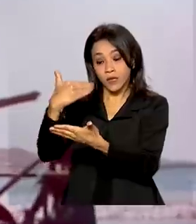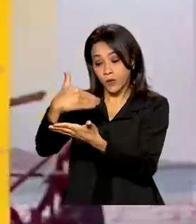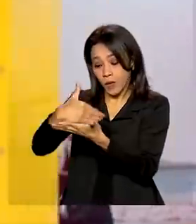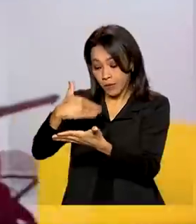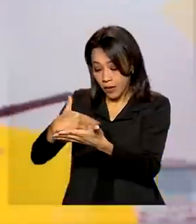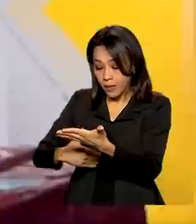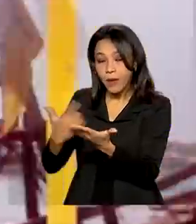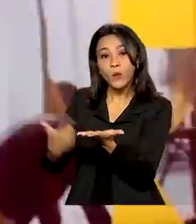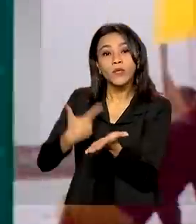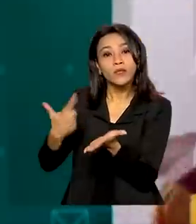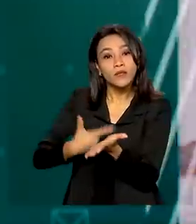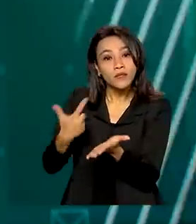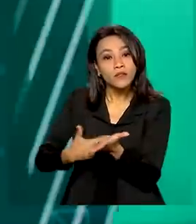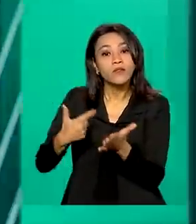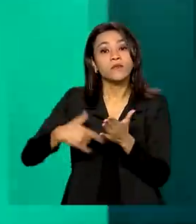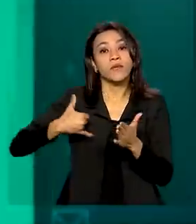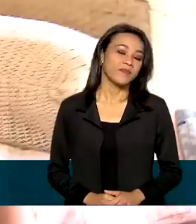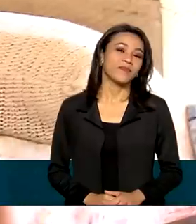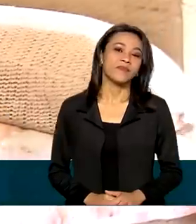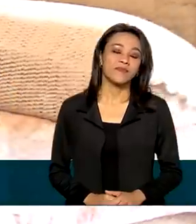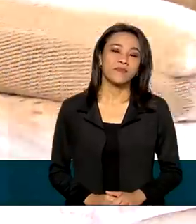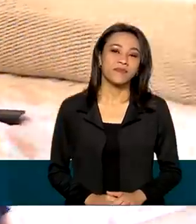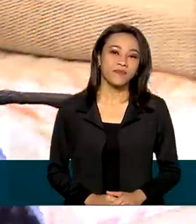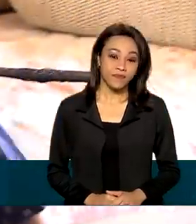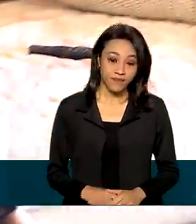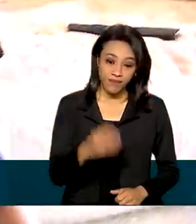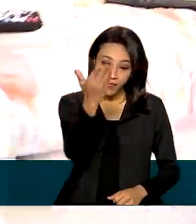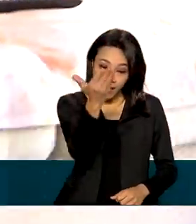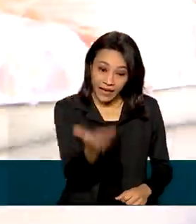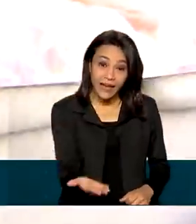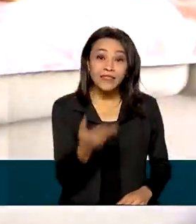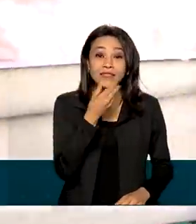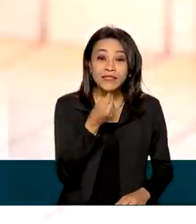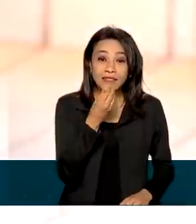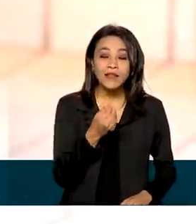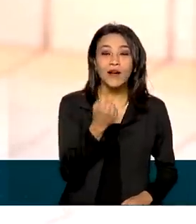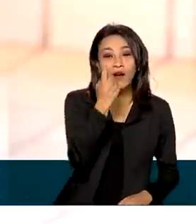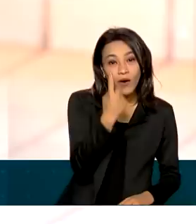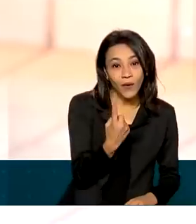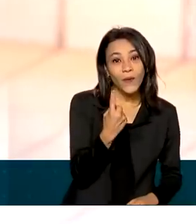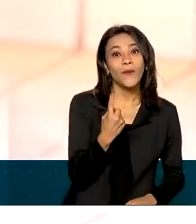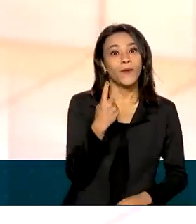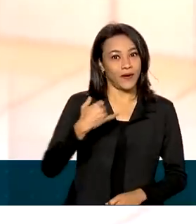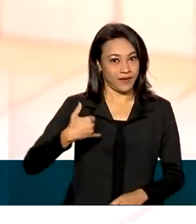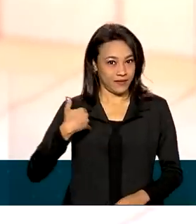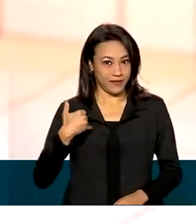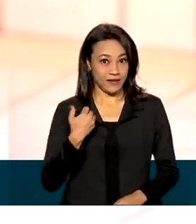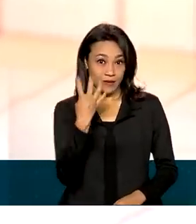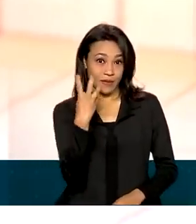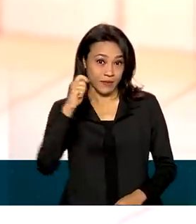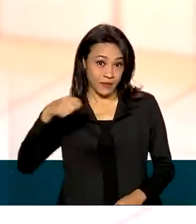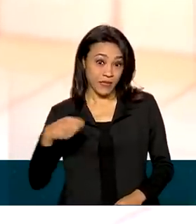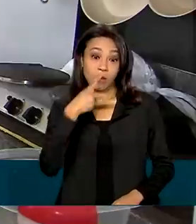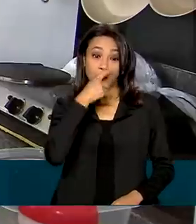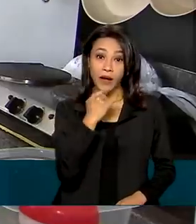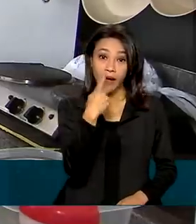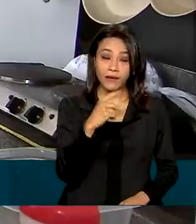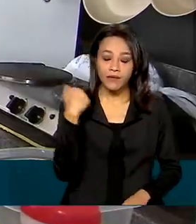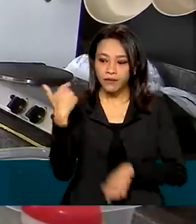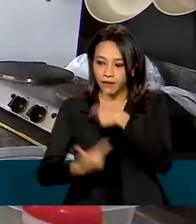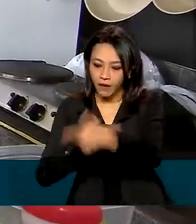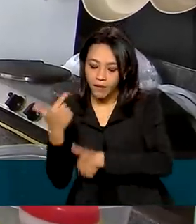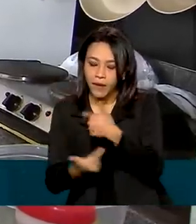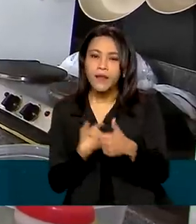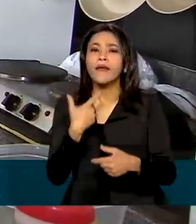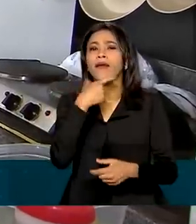Crianças Menores de 2 Anos. O Léo tem um ano e quatro meses. Como seus pais trabalham o dia todo, é a